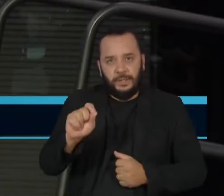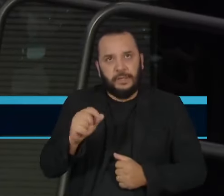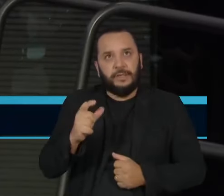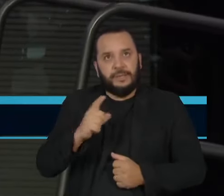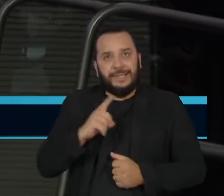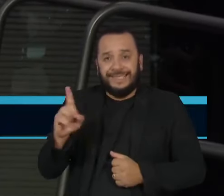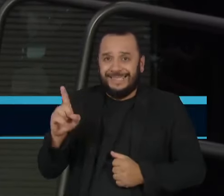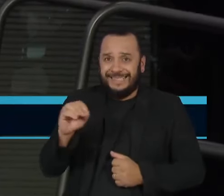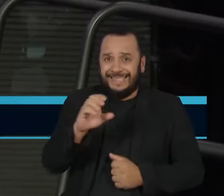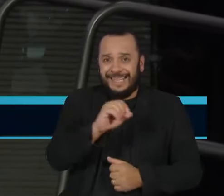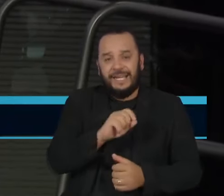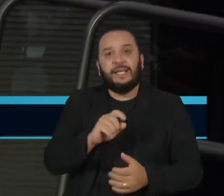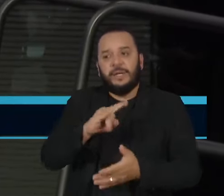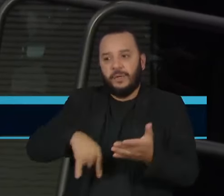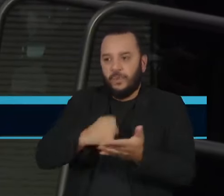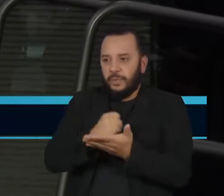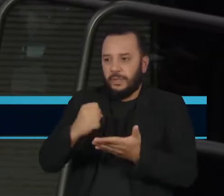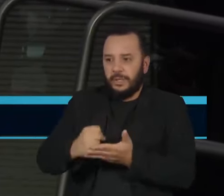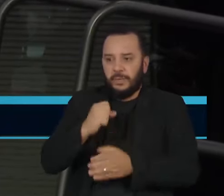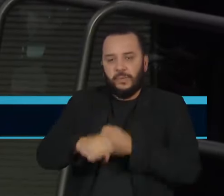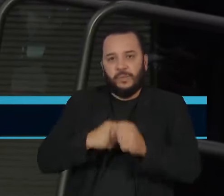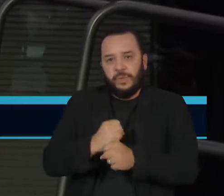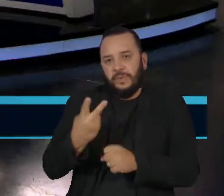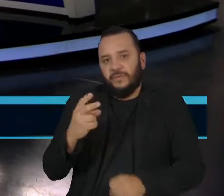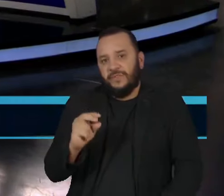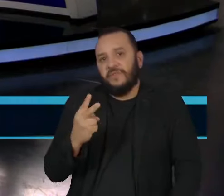contratados somente em 2024. Obrigado. Obrigado. Obrigado. Obrigado. Obrigado.